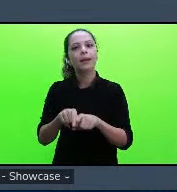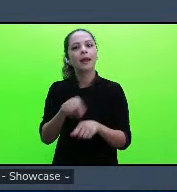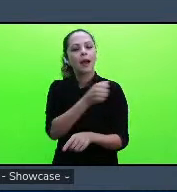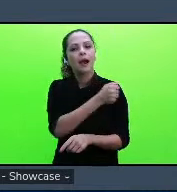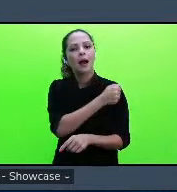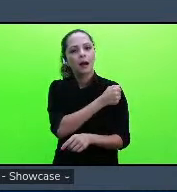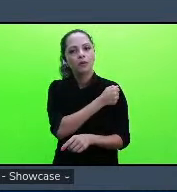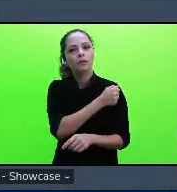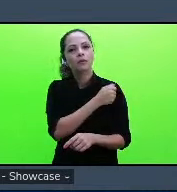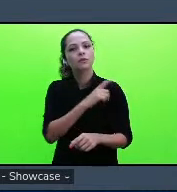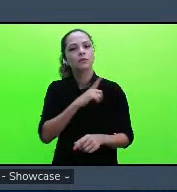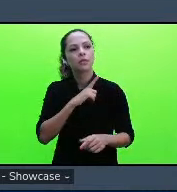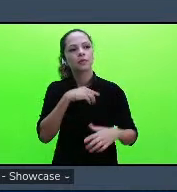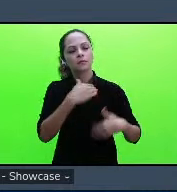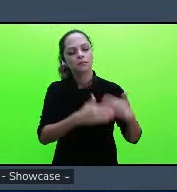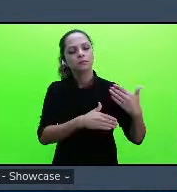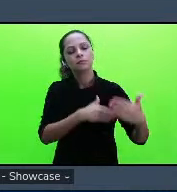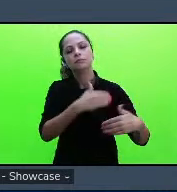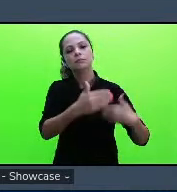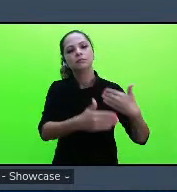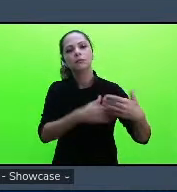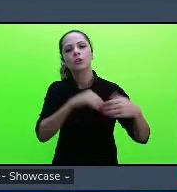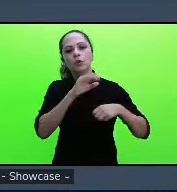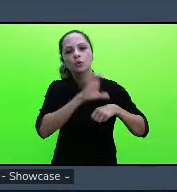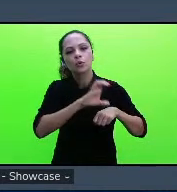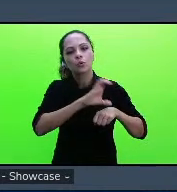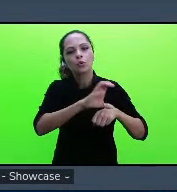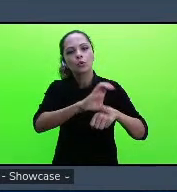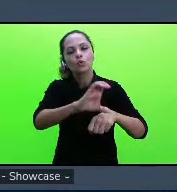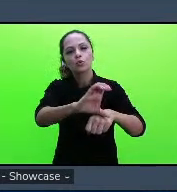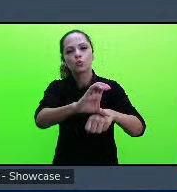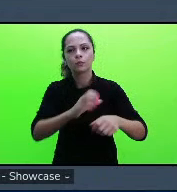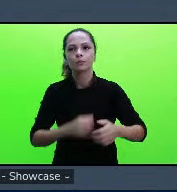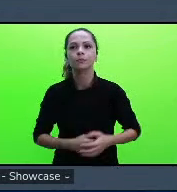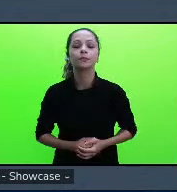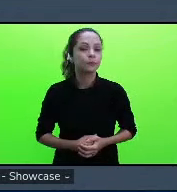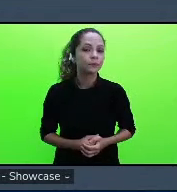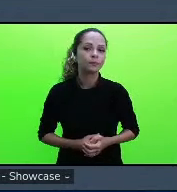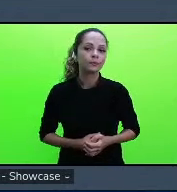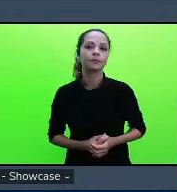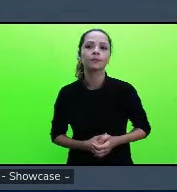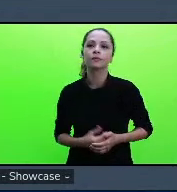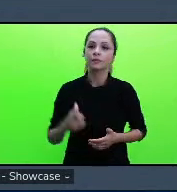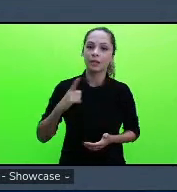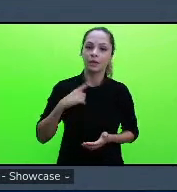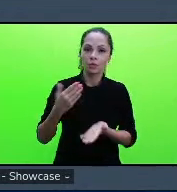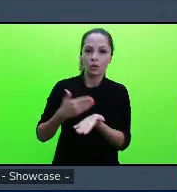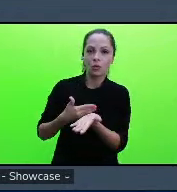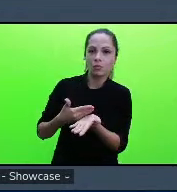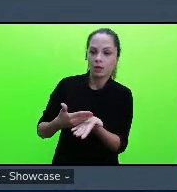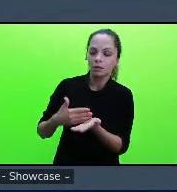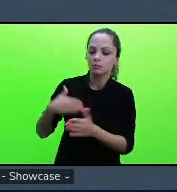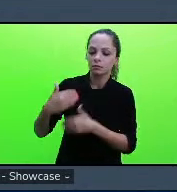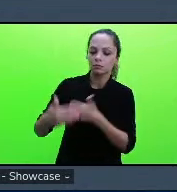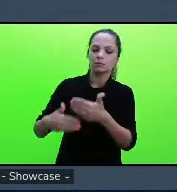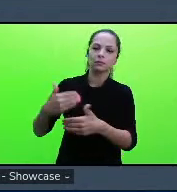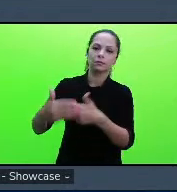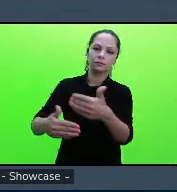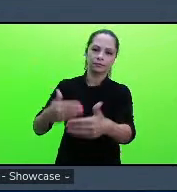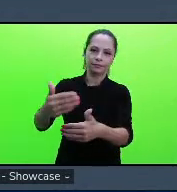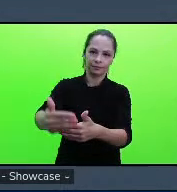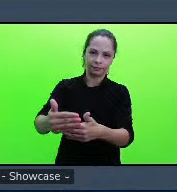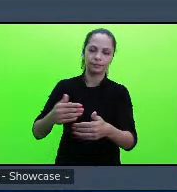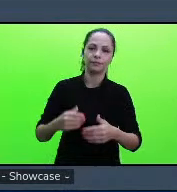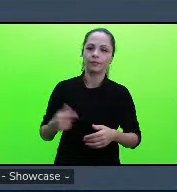ah entendi já teve uma base de tanto de no início quem já tava finalizando o determinado